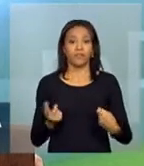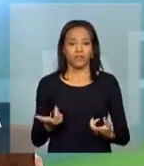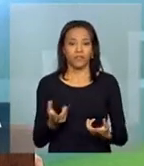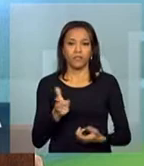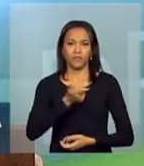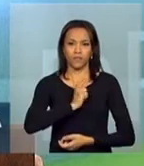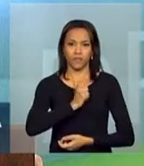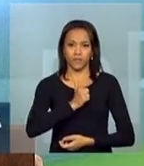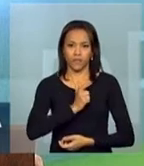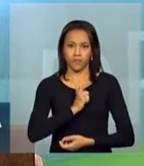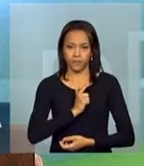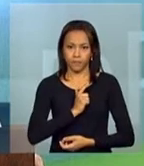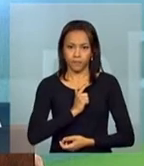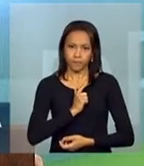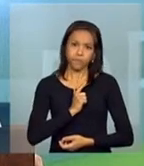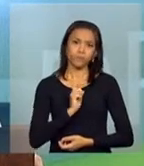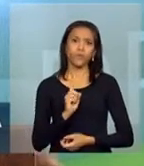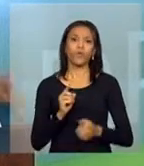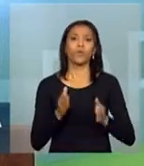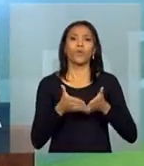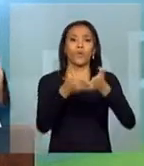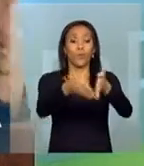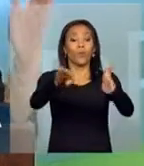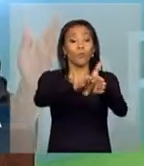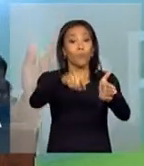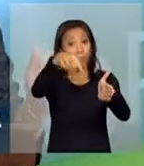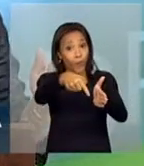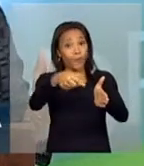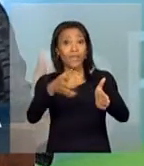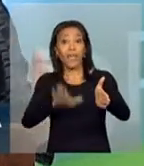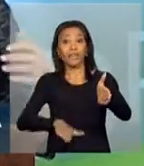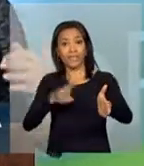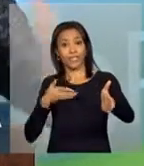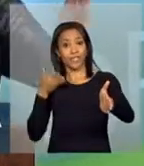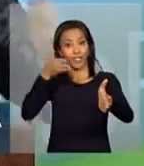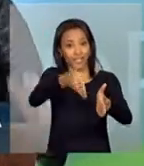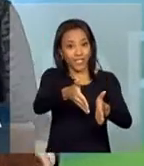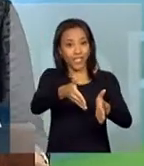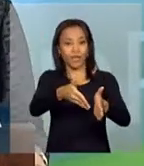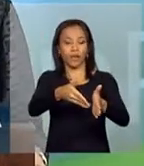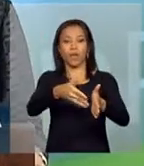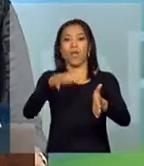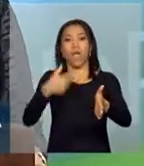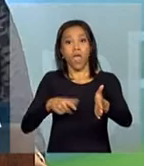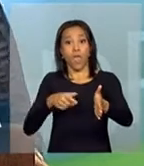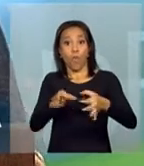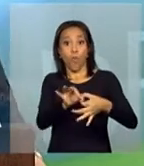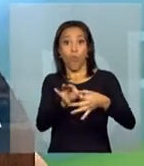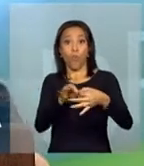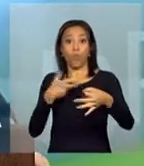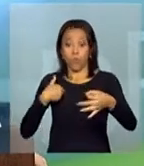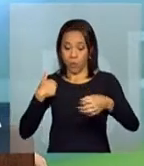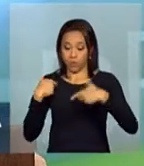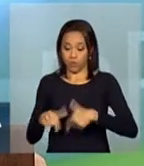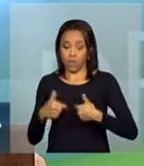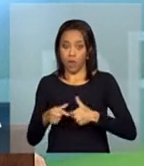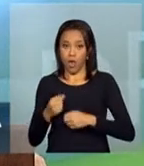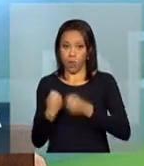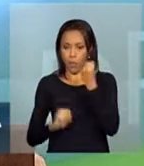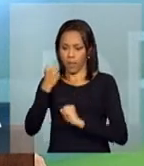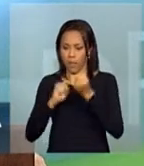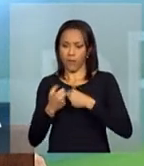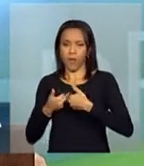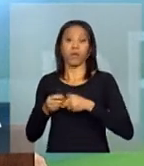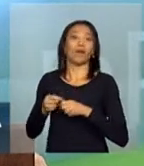ter um terminal que muitas vezes até funciona como um prolongamento do seu empreendimento e